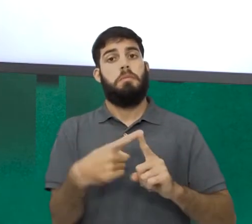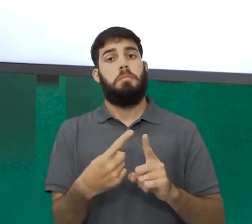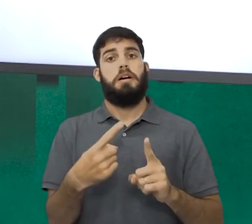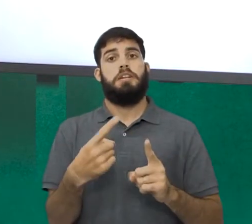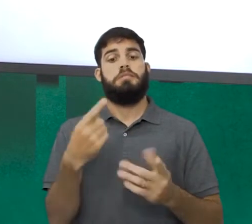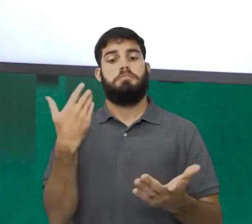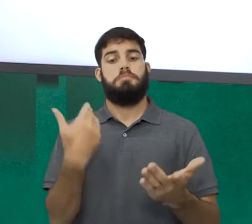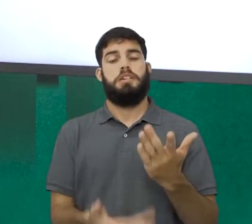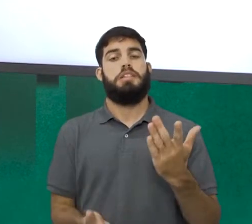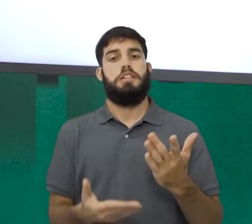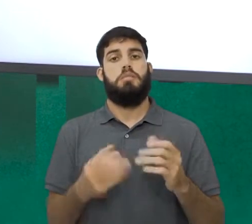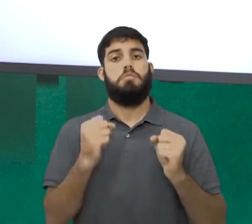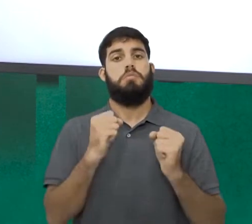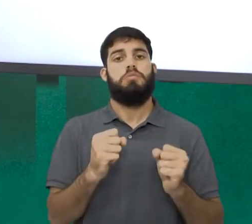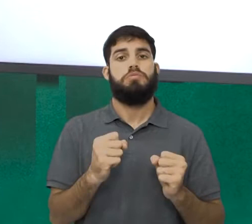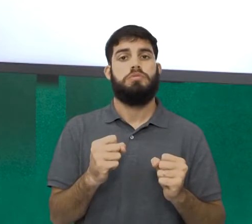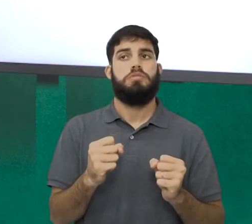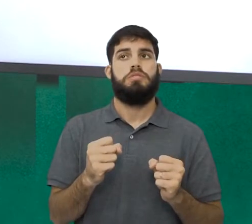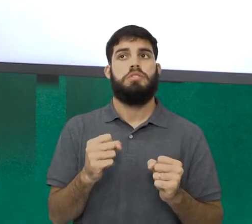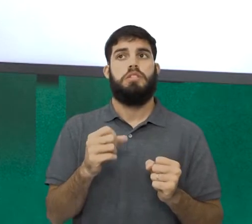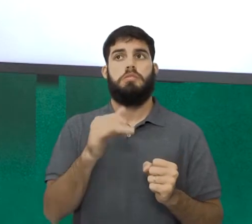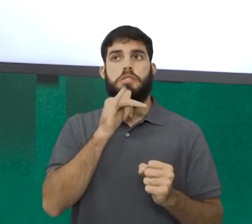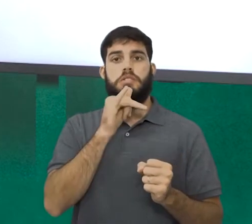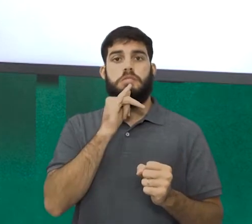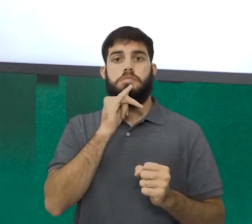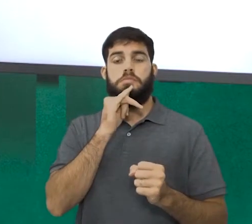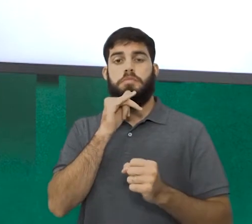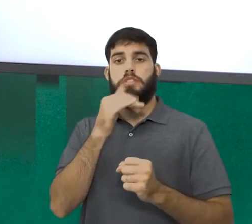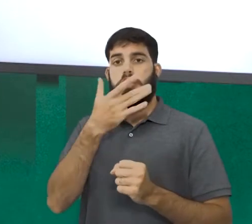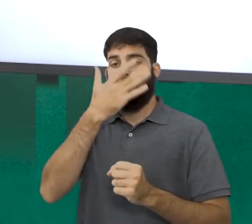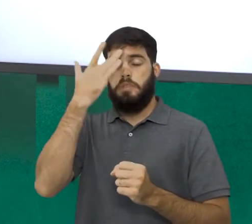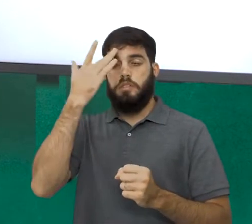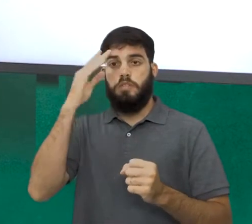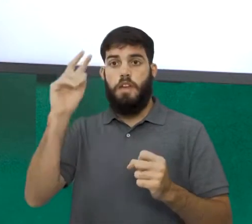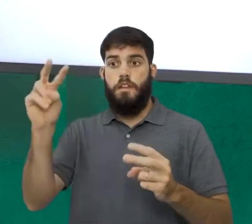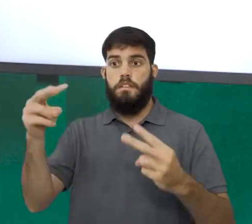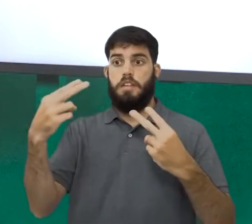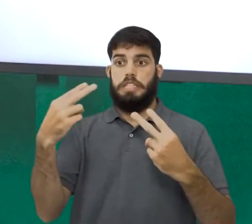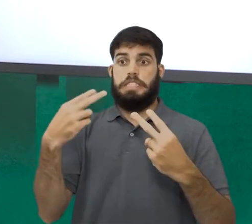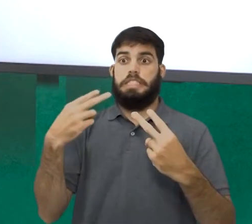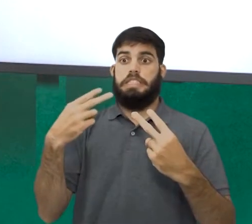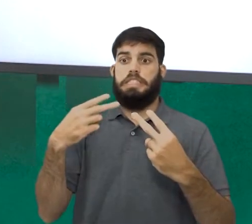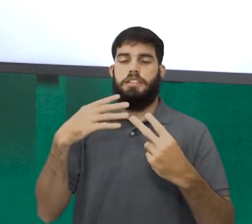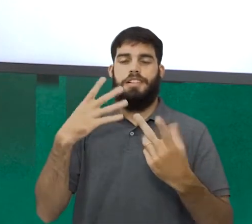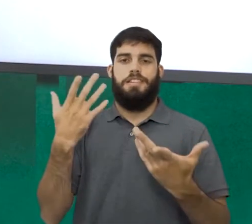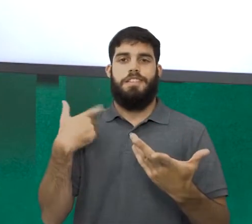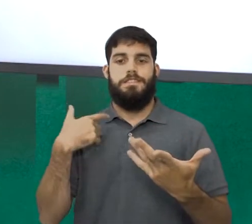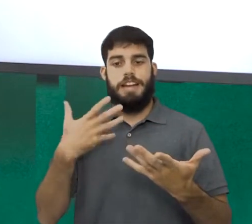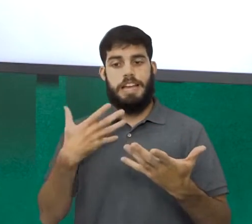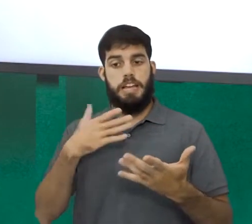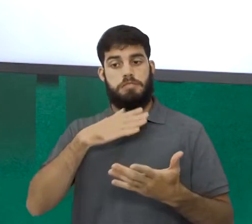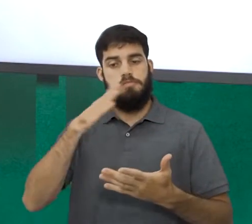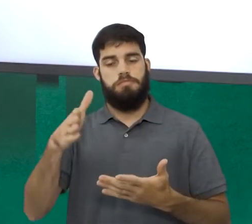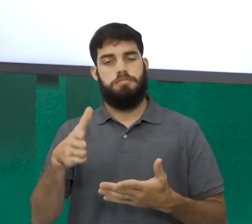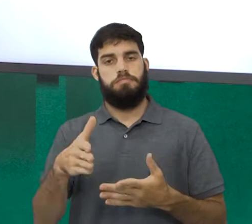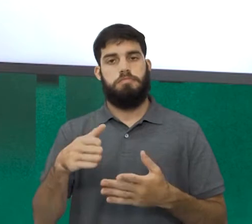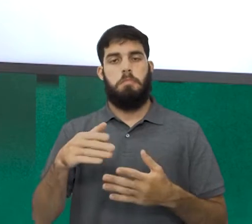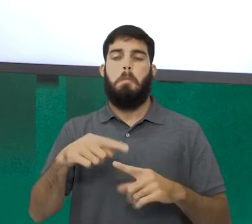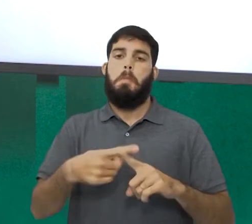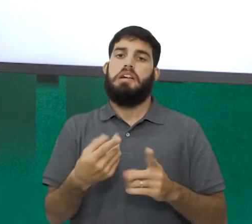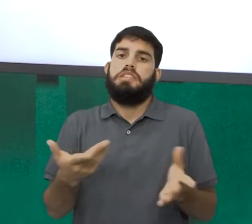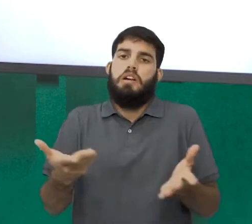perderam o poder, a capacidade de atração, que era grandiosa no passado. E não conseguem atrair